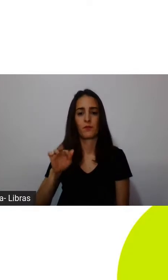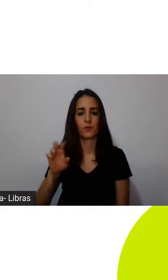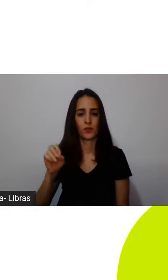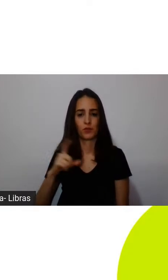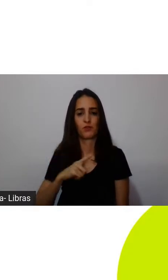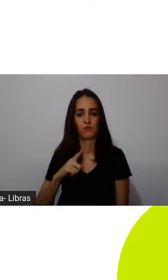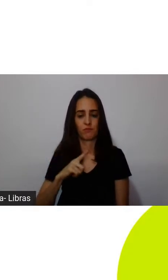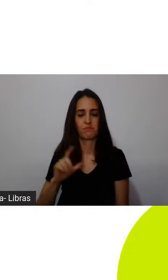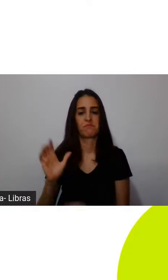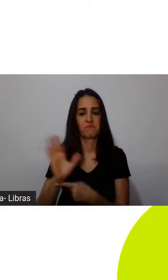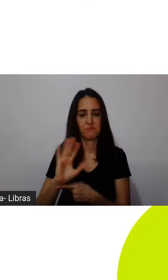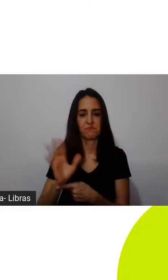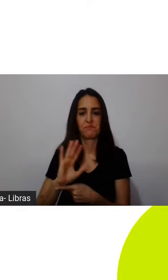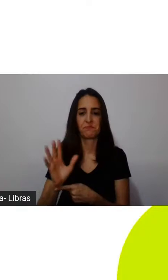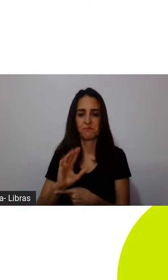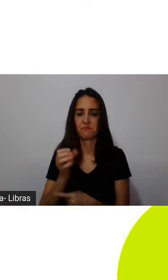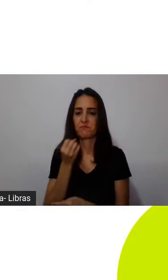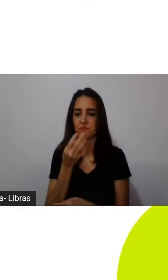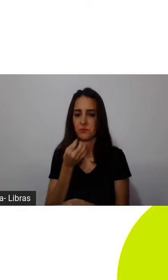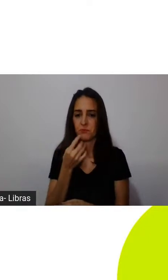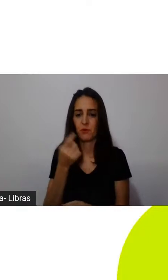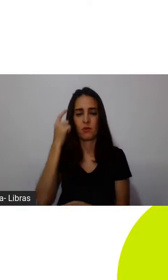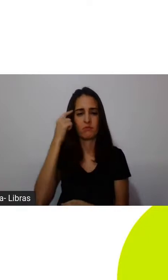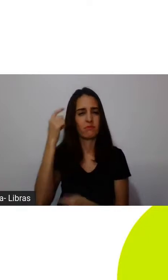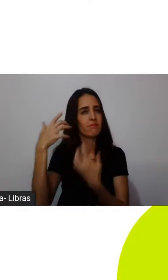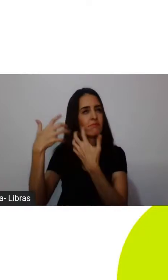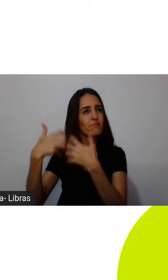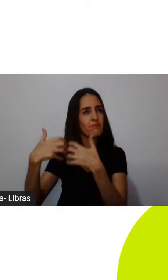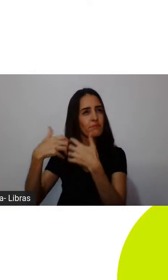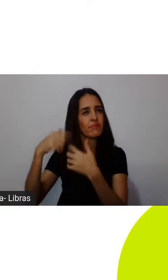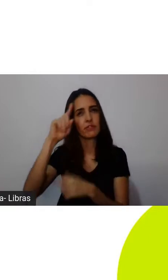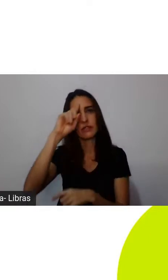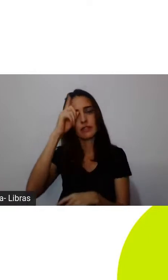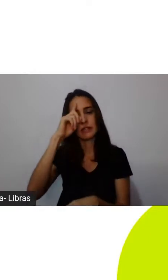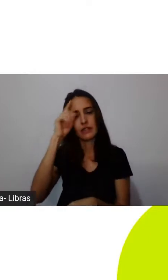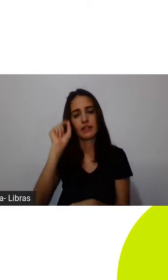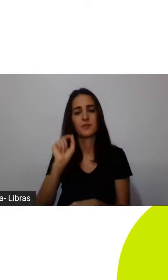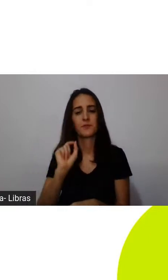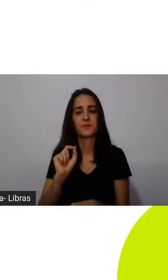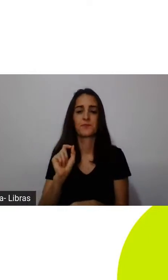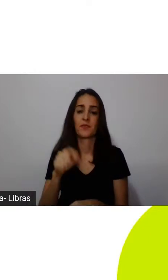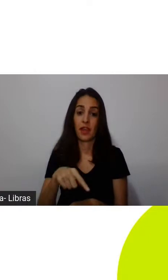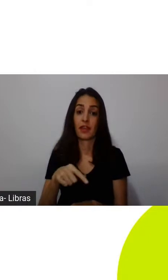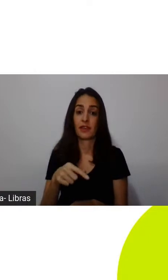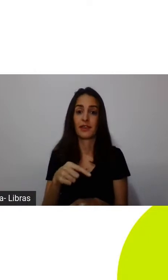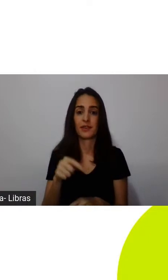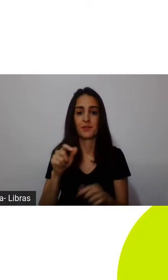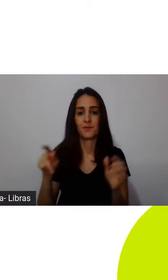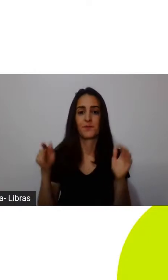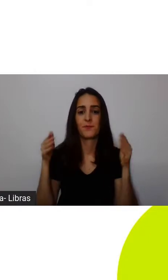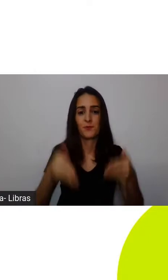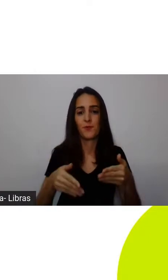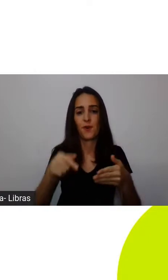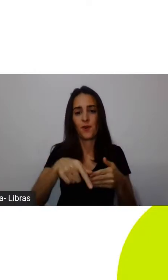provocador em termos de pensamento, ideia, que é uma marca do nosso Cine Ciência,